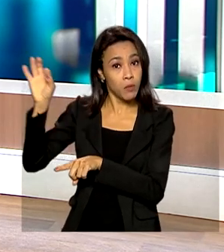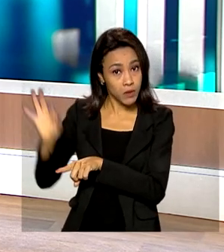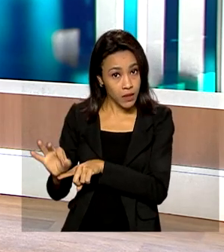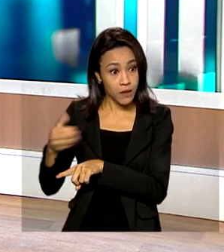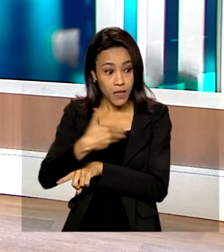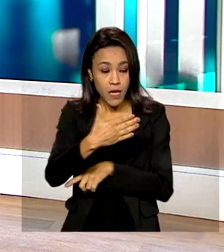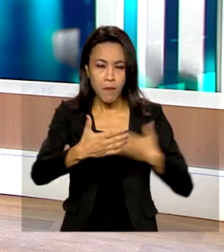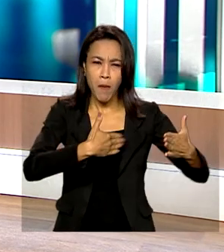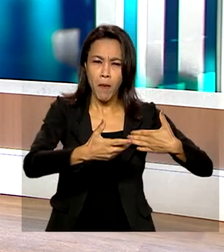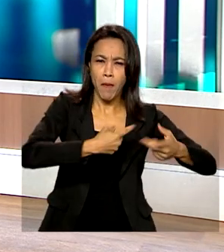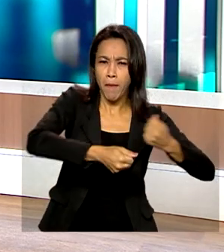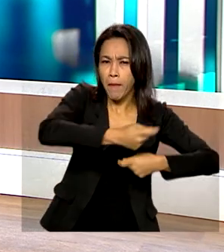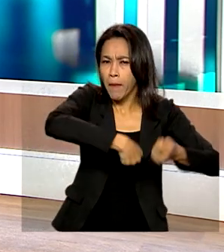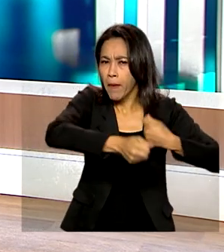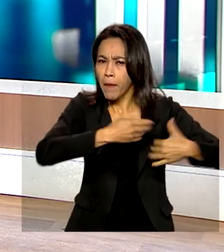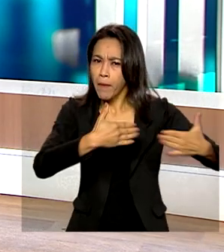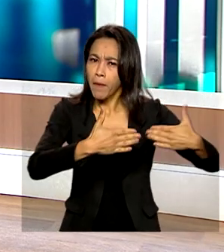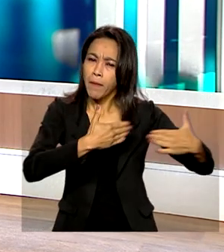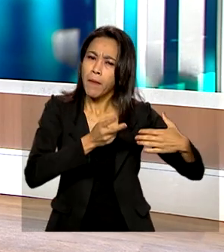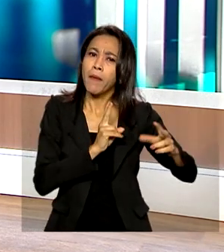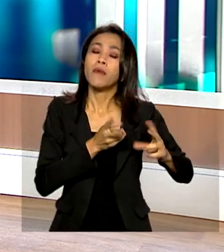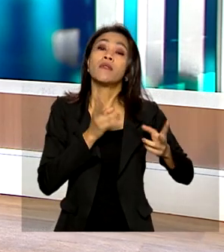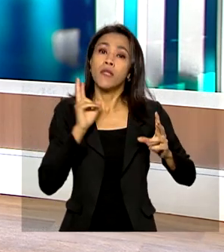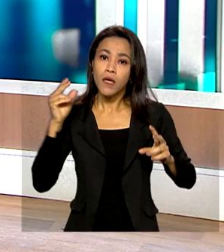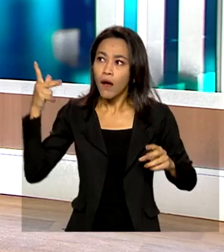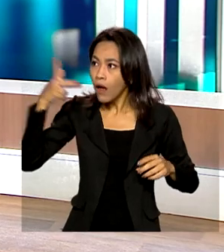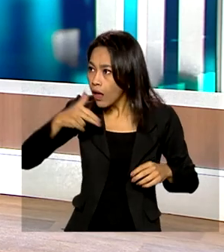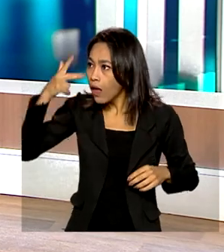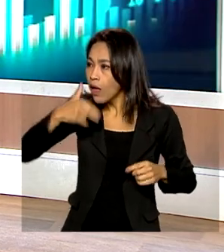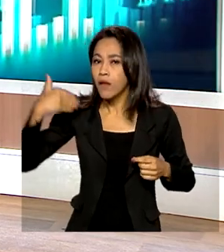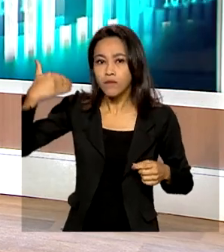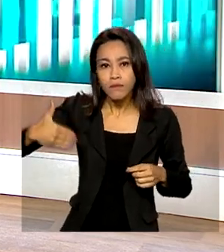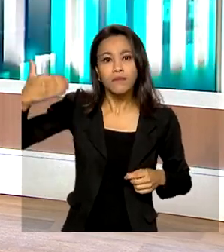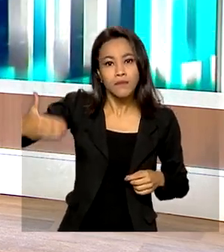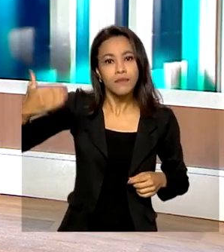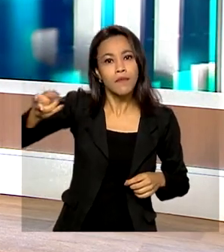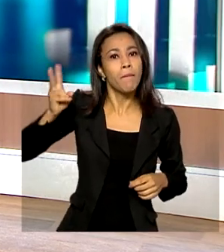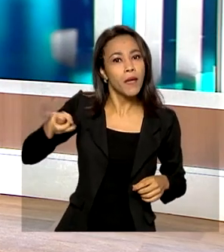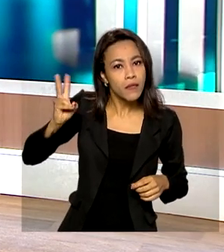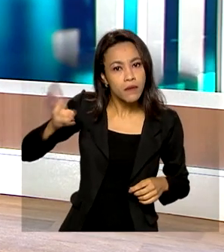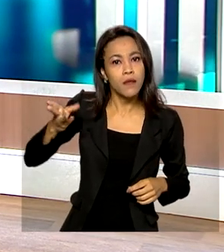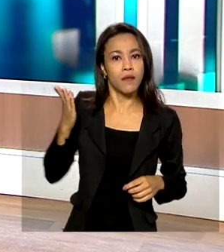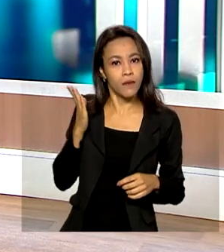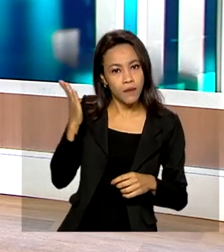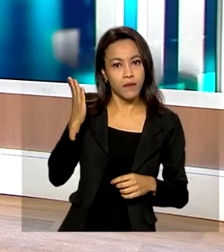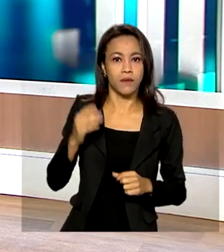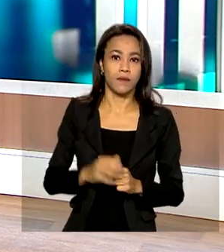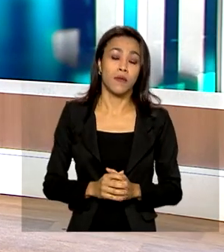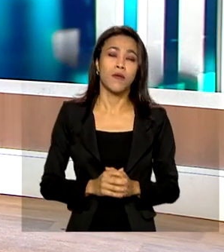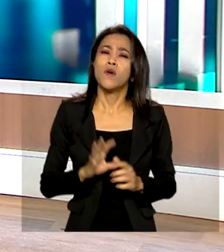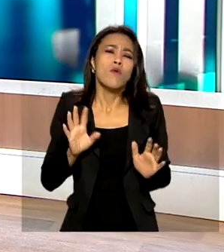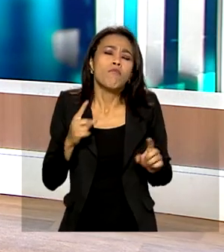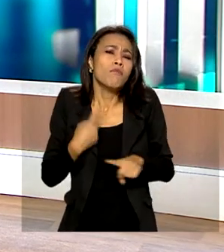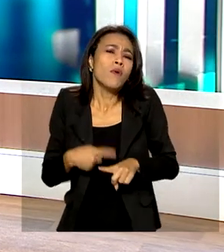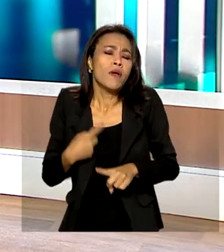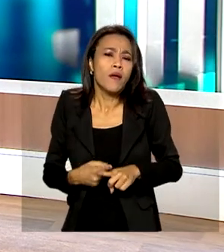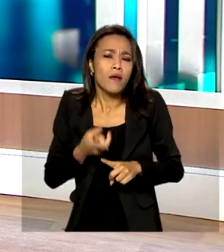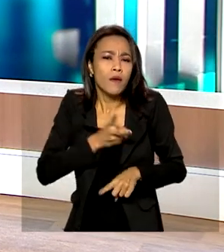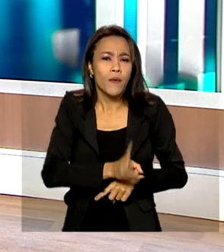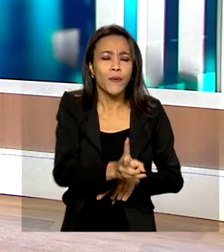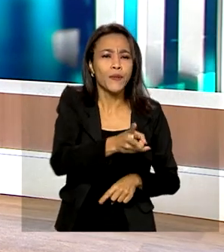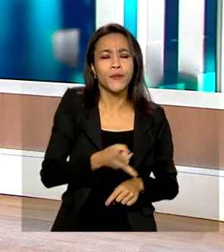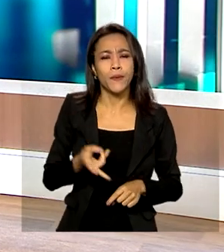mercado, ela, inclusive, tem se repetido já por várias semanas na manutenção da taxa no nível atual. Quais as razões